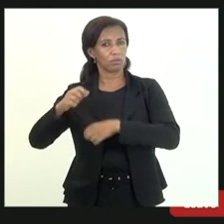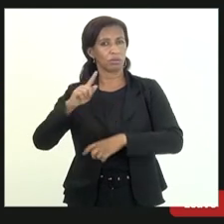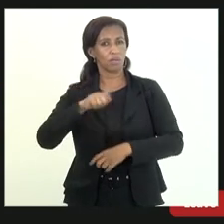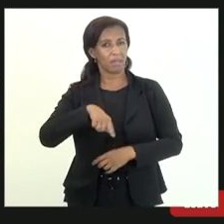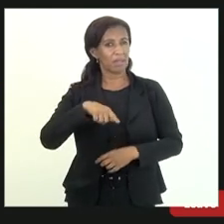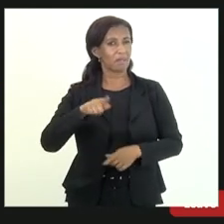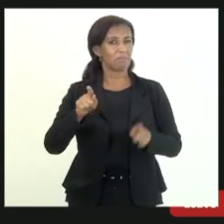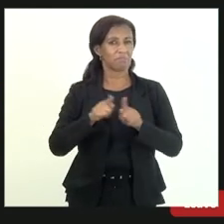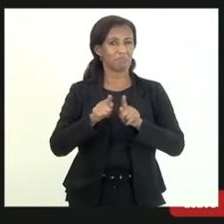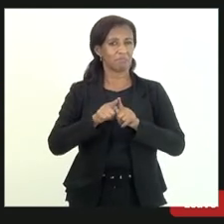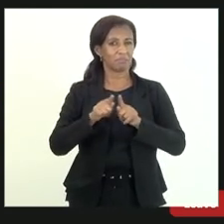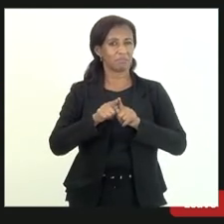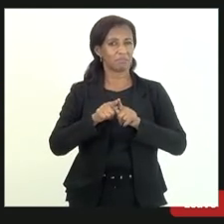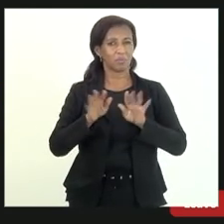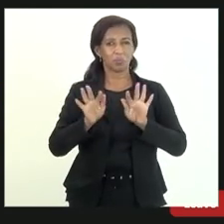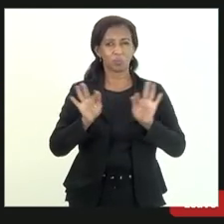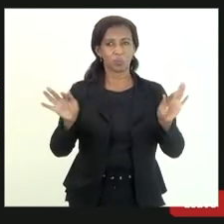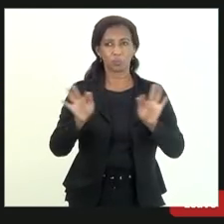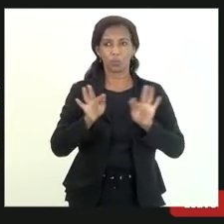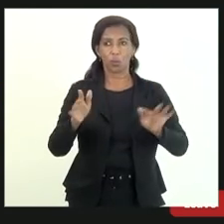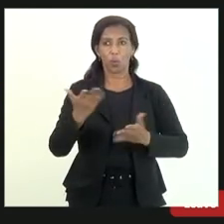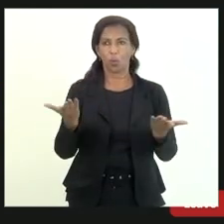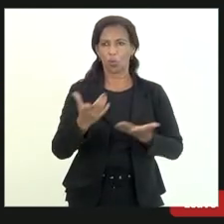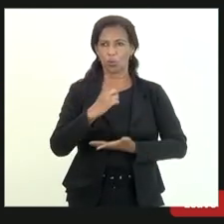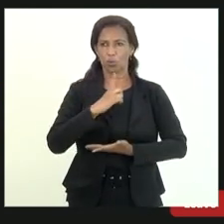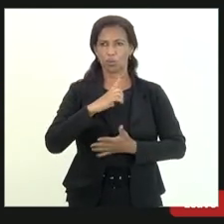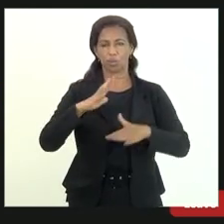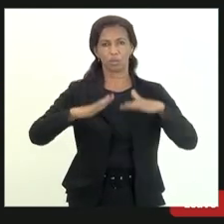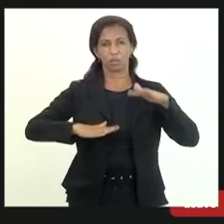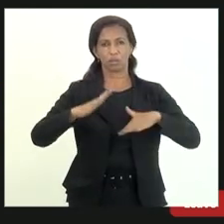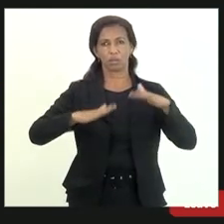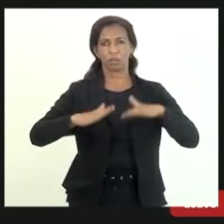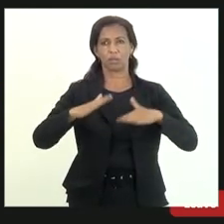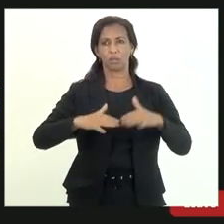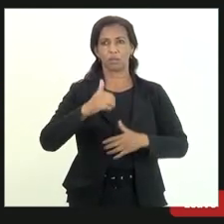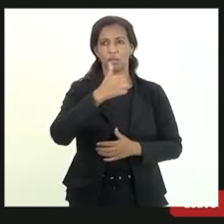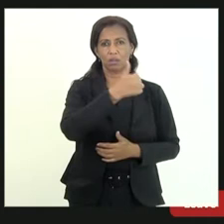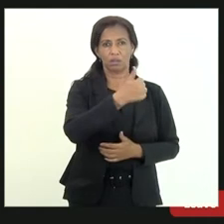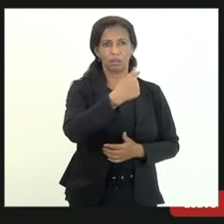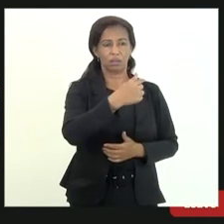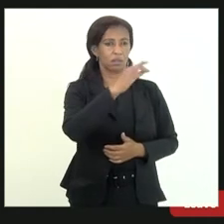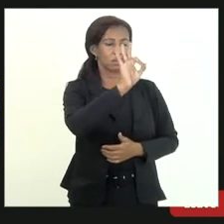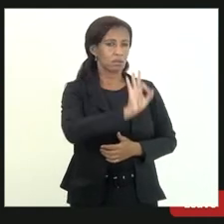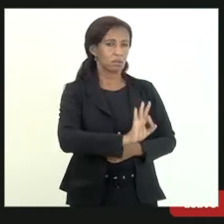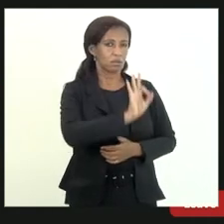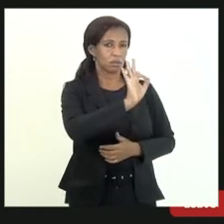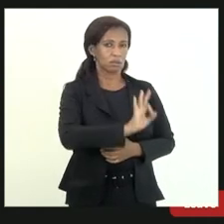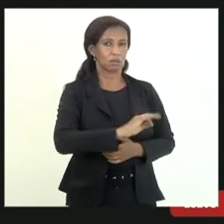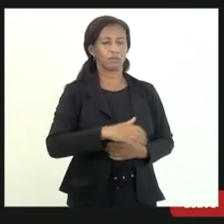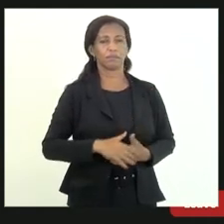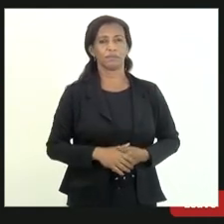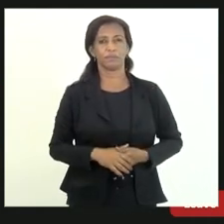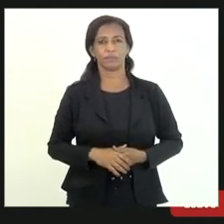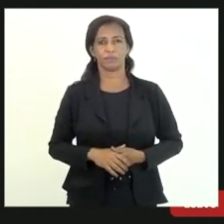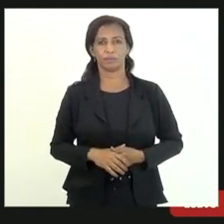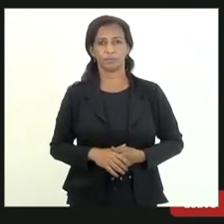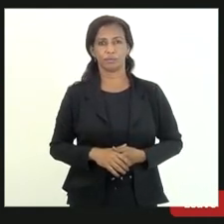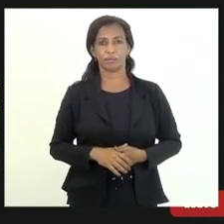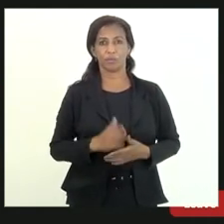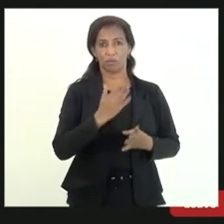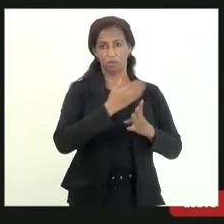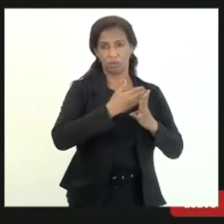substancial hoje a gente tem algo em torno de 17% dos